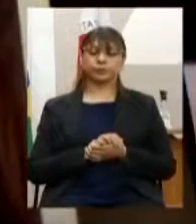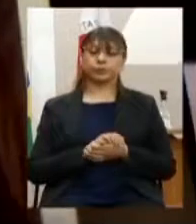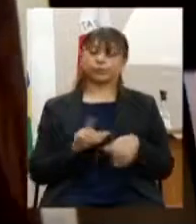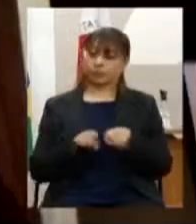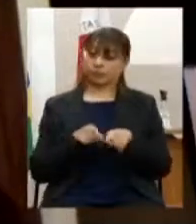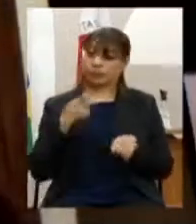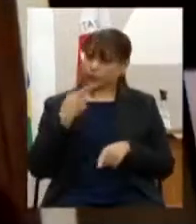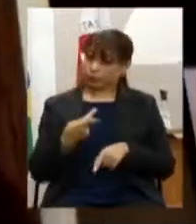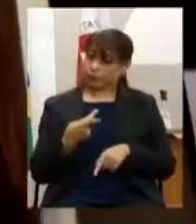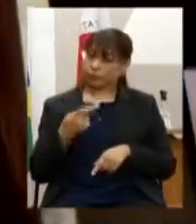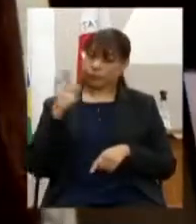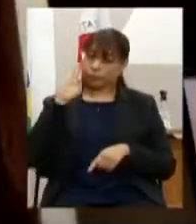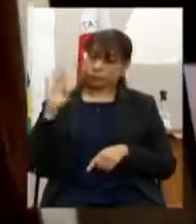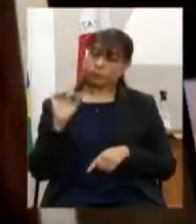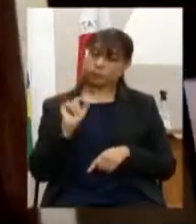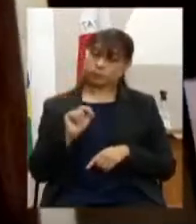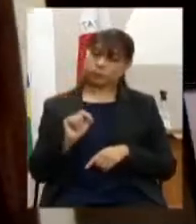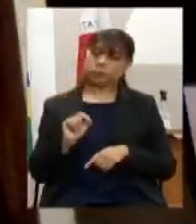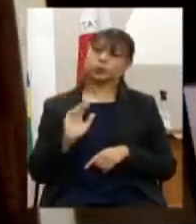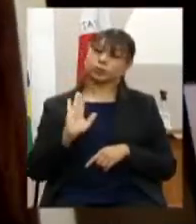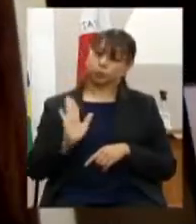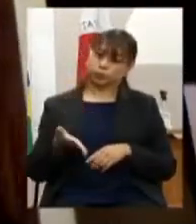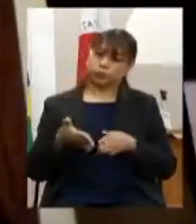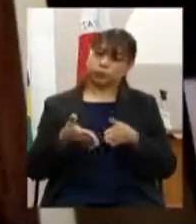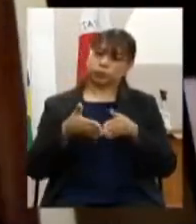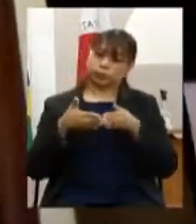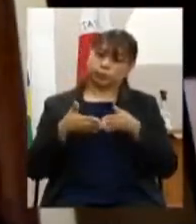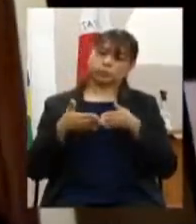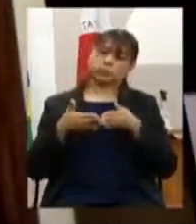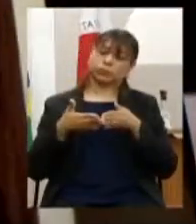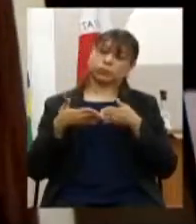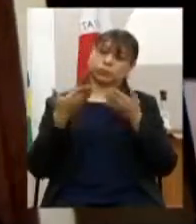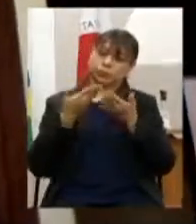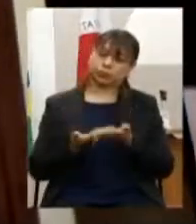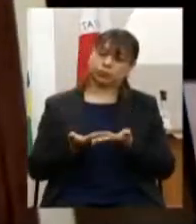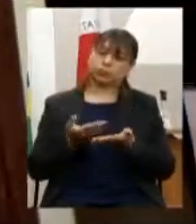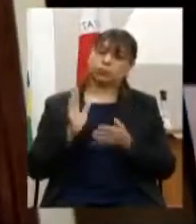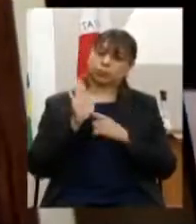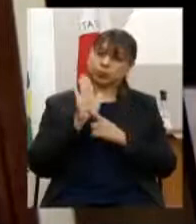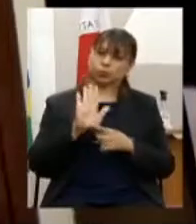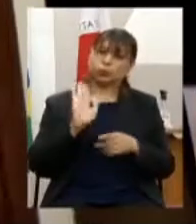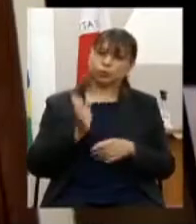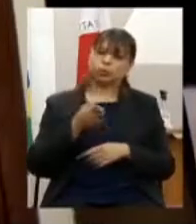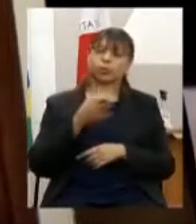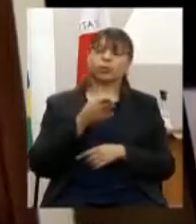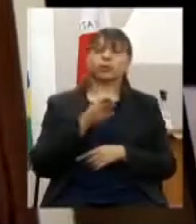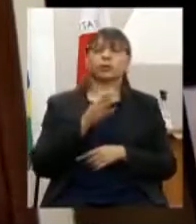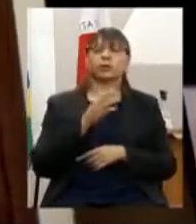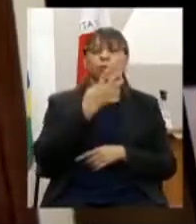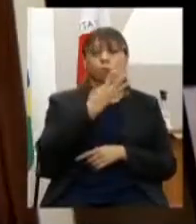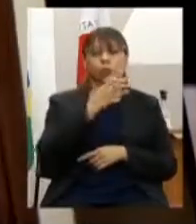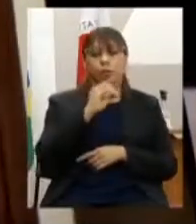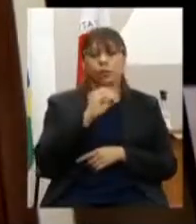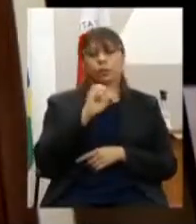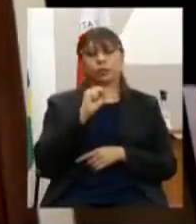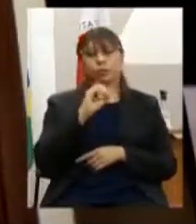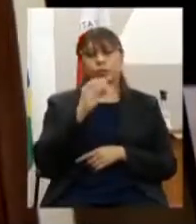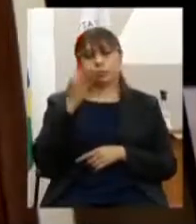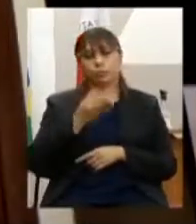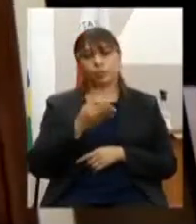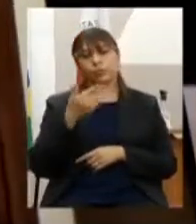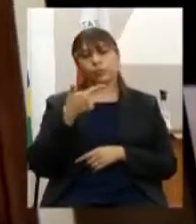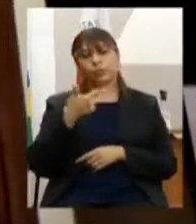ainda que foi apresentado o requerimento de número RQM 4080 barra 2019